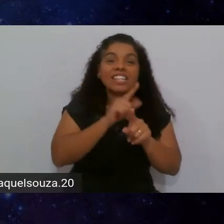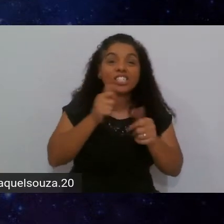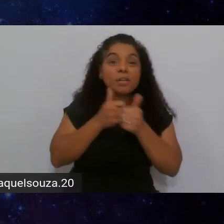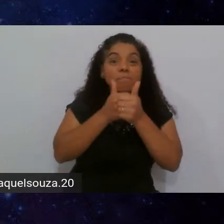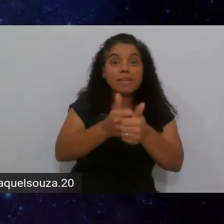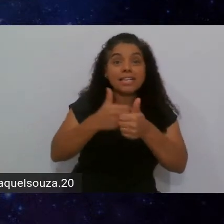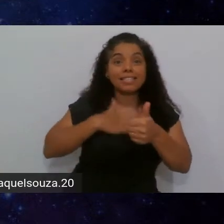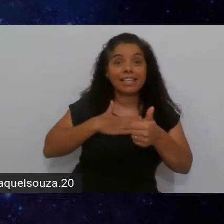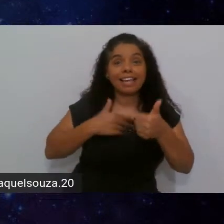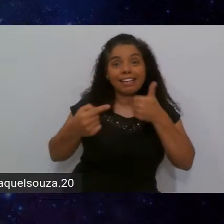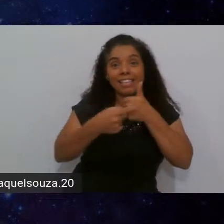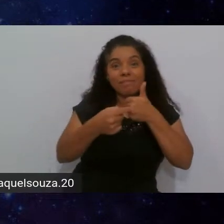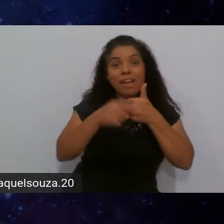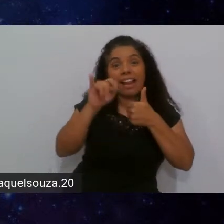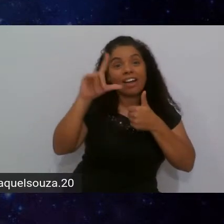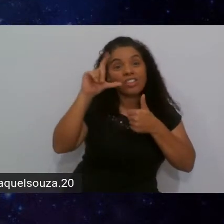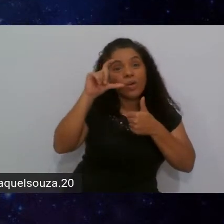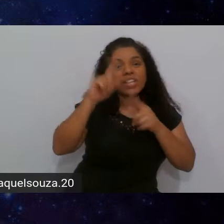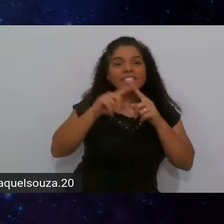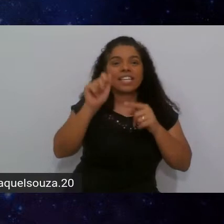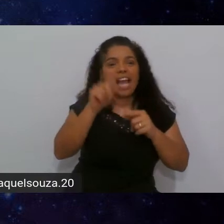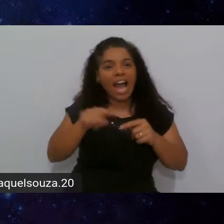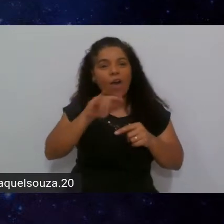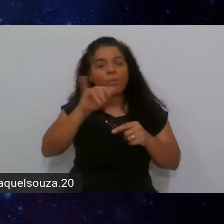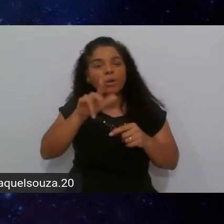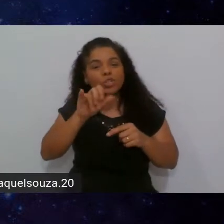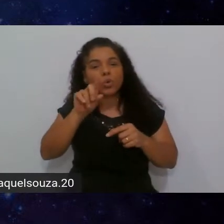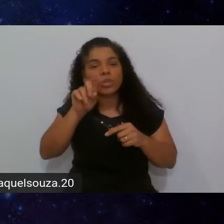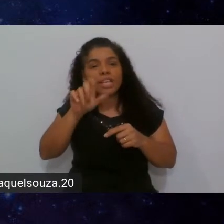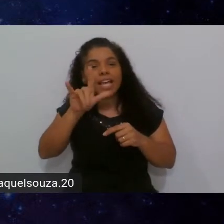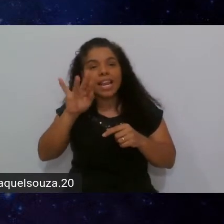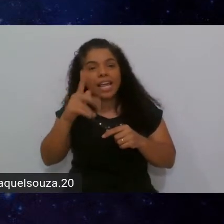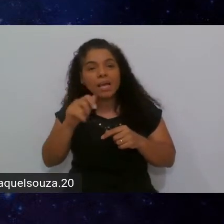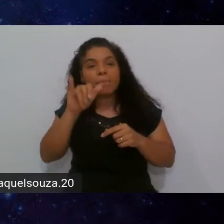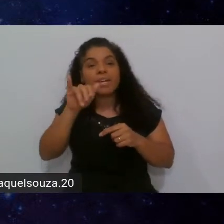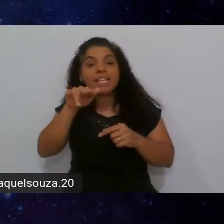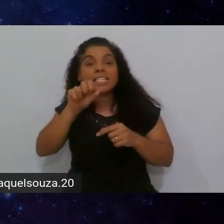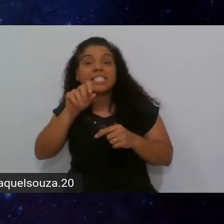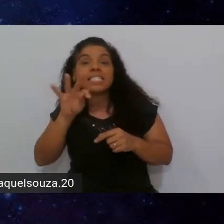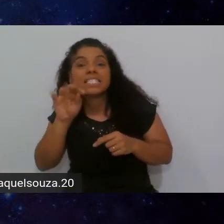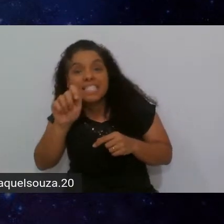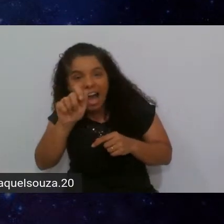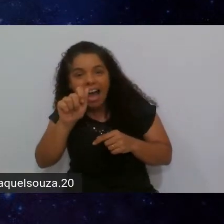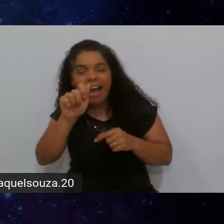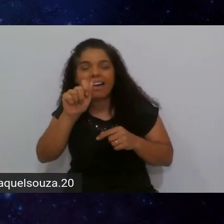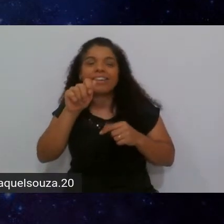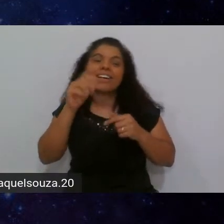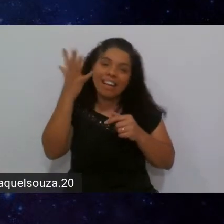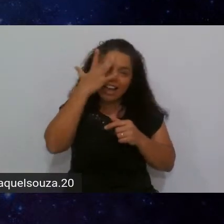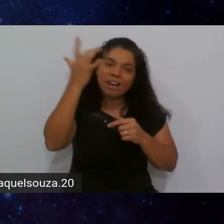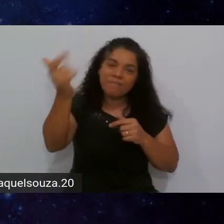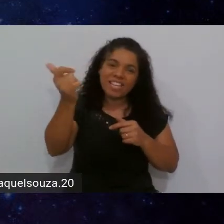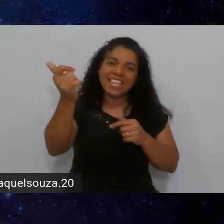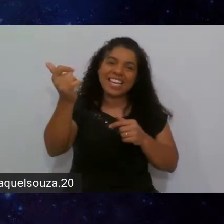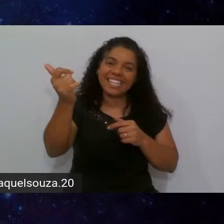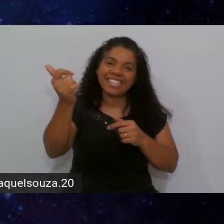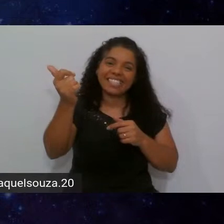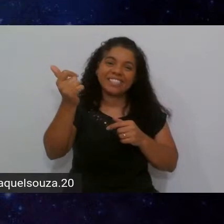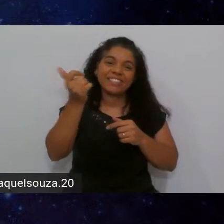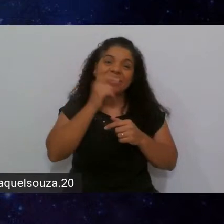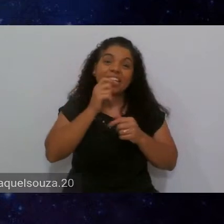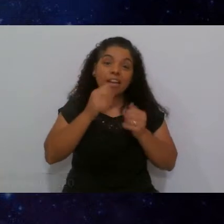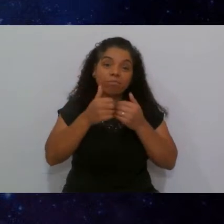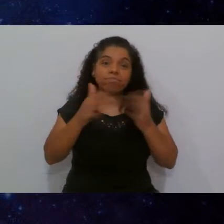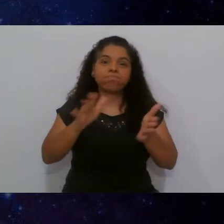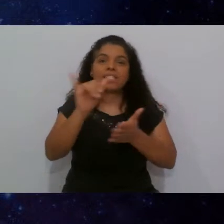seguir lá no Instagram que é o arroba julio de limas insta tá? amanhã vão estar abertas